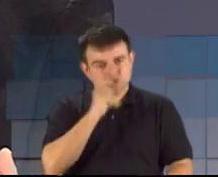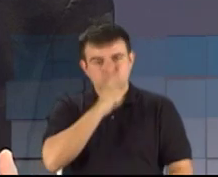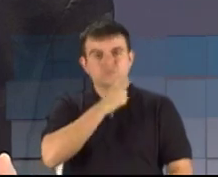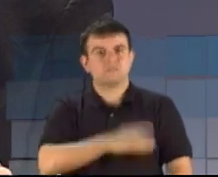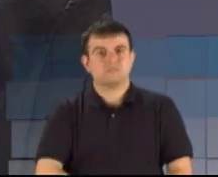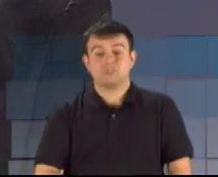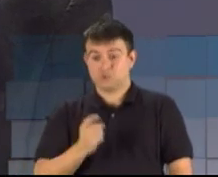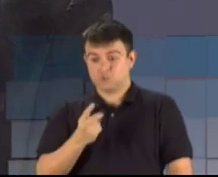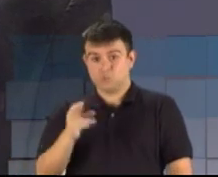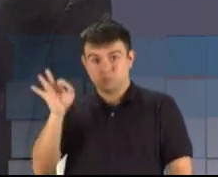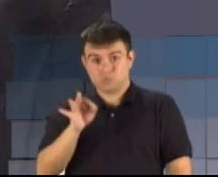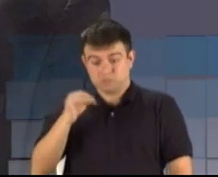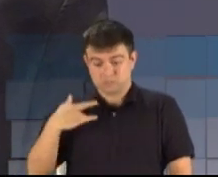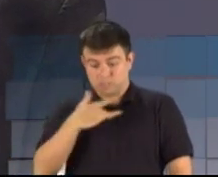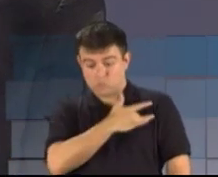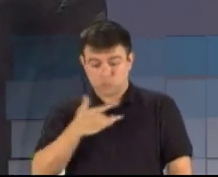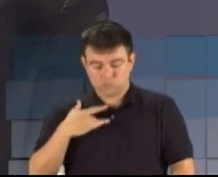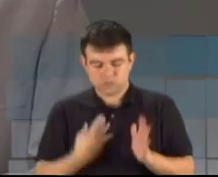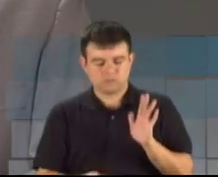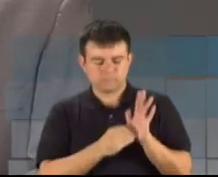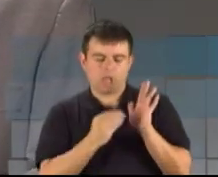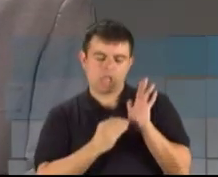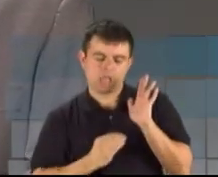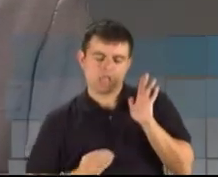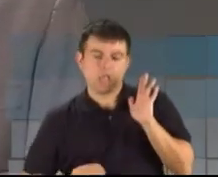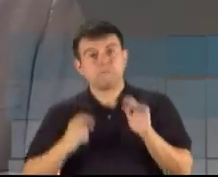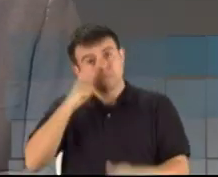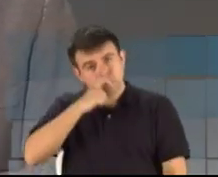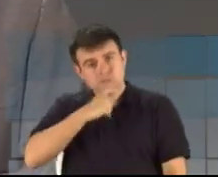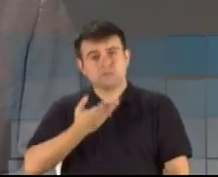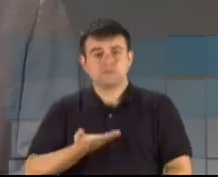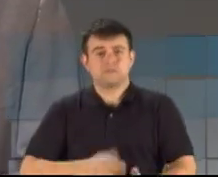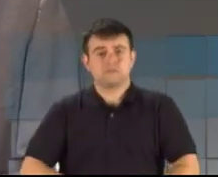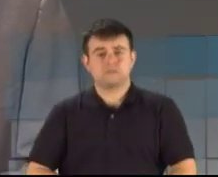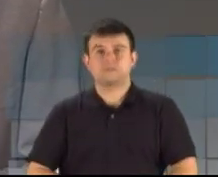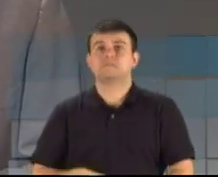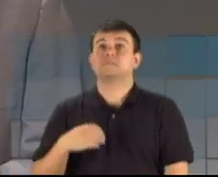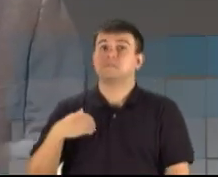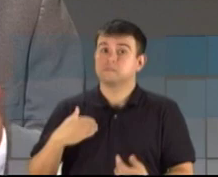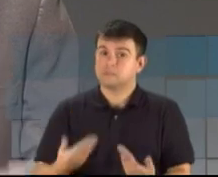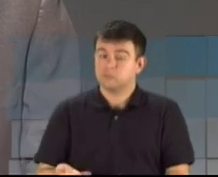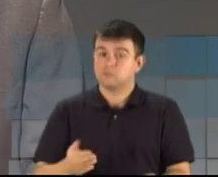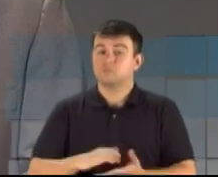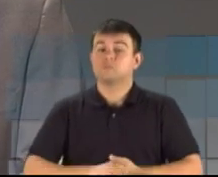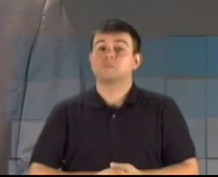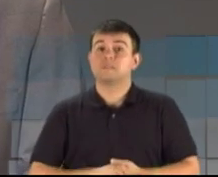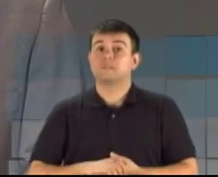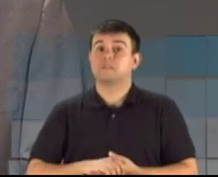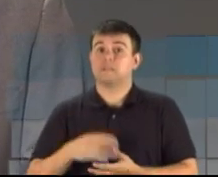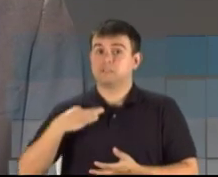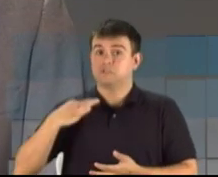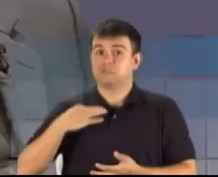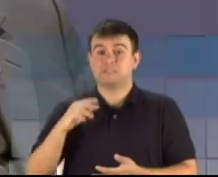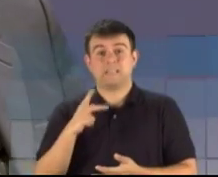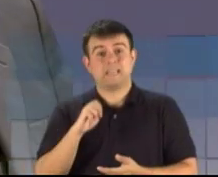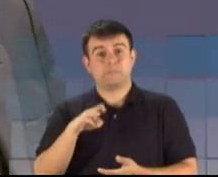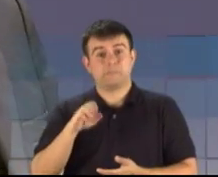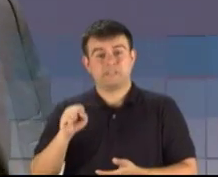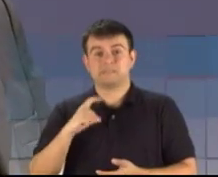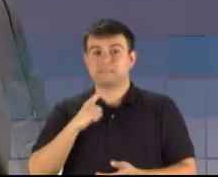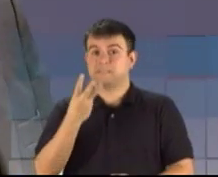não são 12%. Que eles colocam isso, já está divertido. Tempo esgotado. O candidato Hermes Souza tem 30 segundos para a réplica.